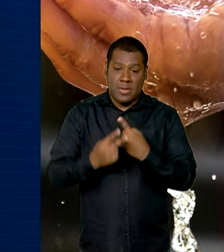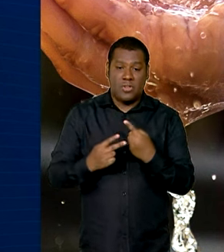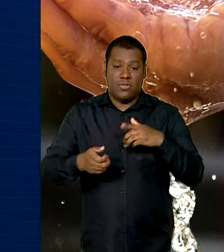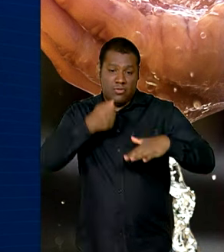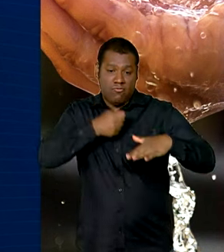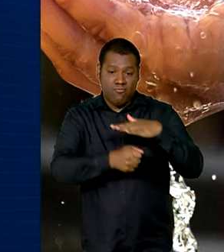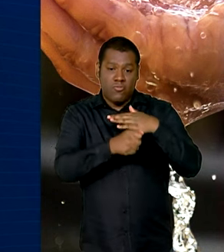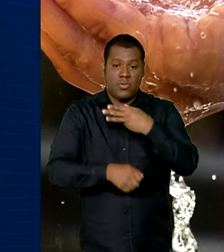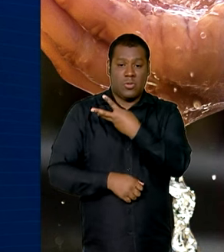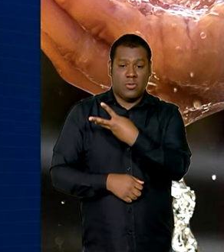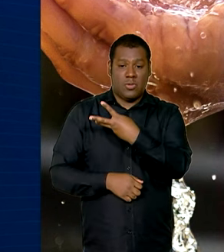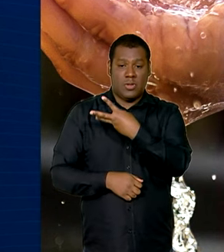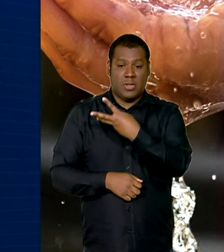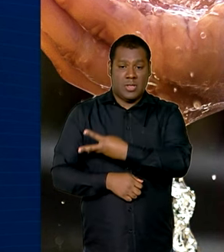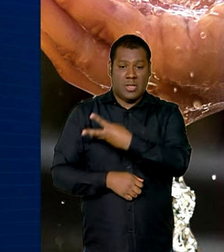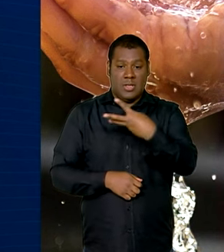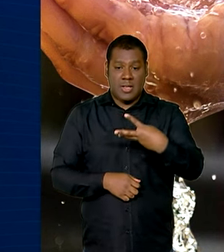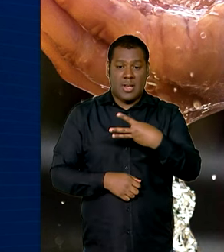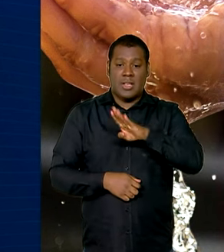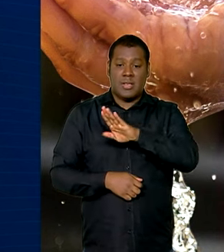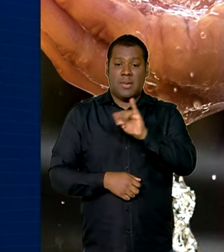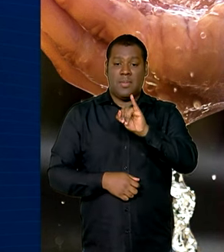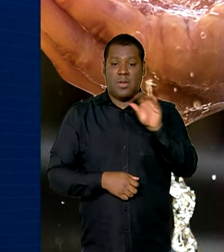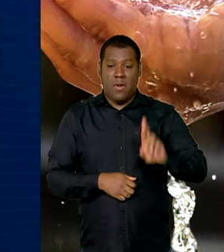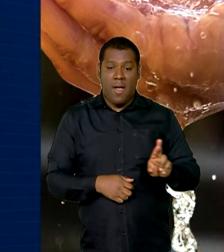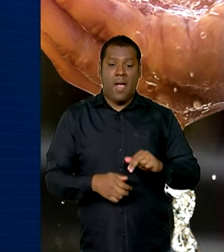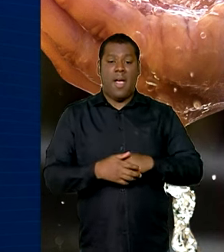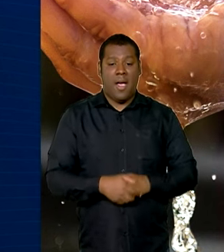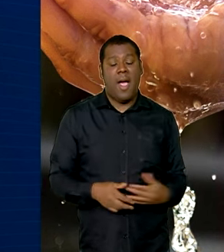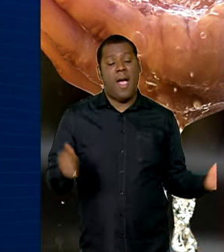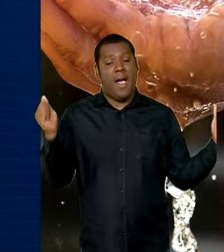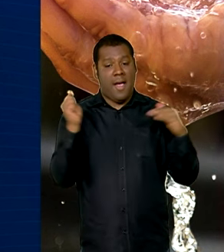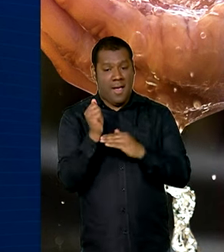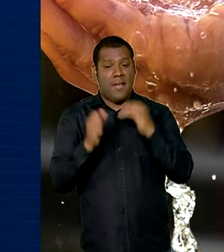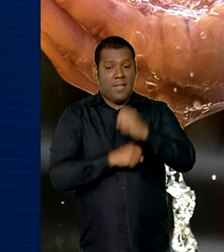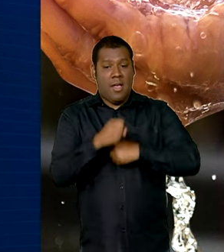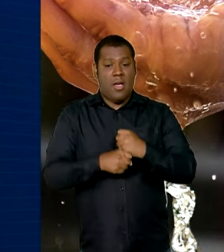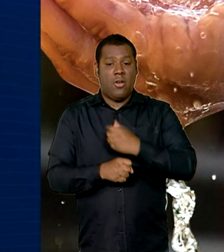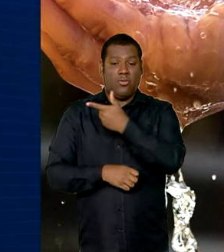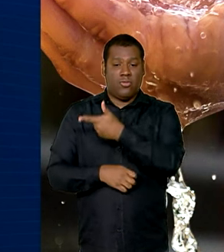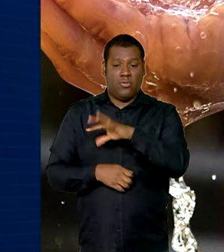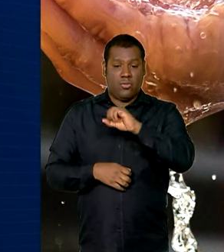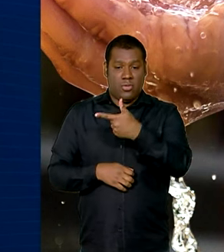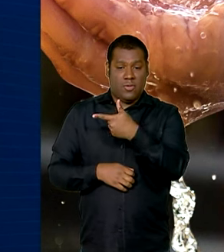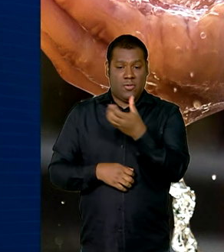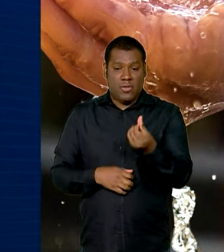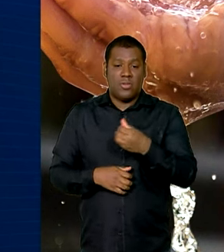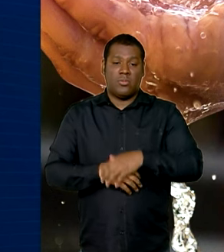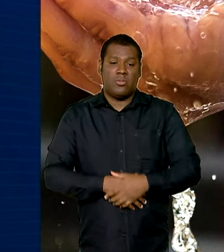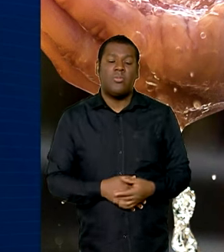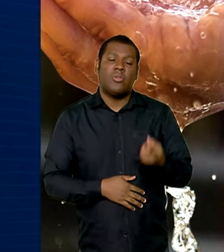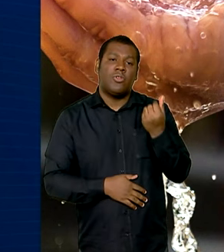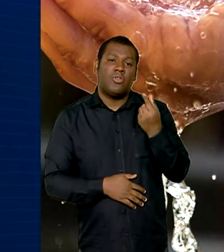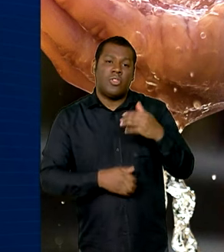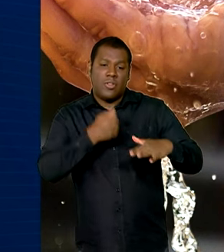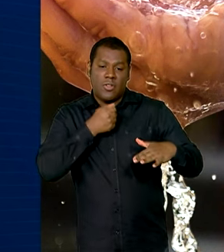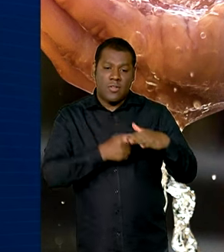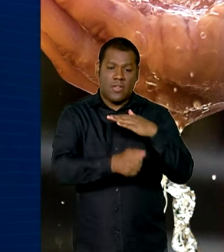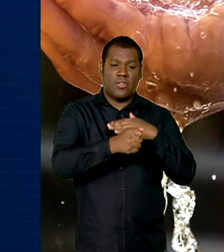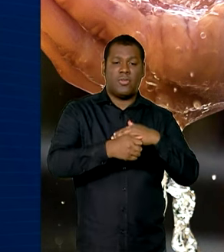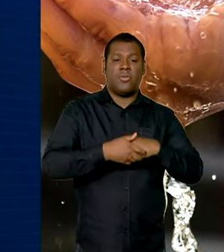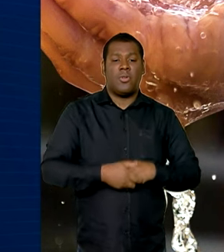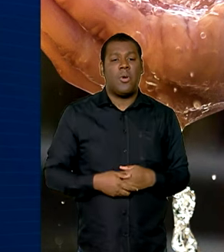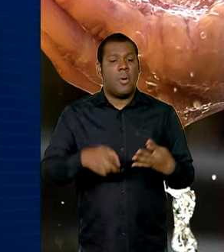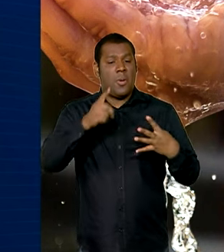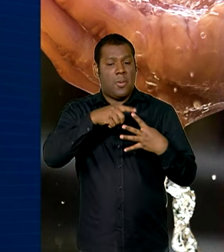meio de reais, sendo a maior parte deles até 2026. Esses recursos serão distribuídos em quatro sub